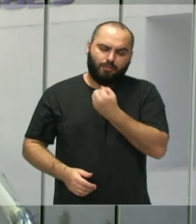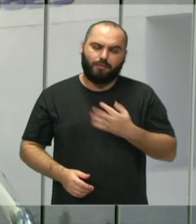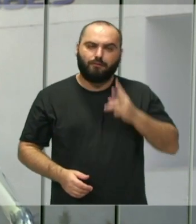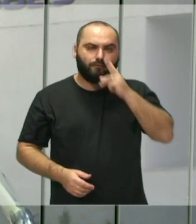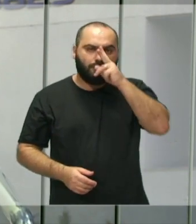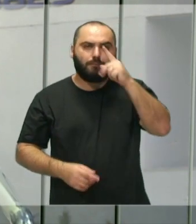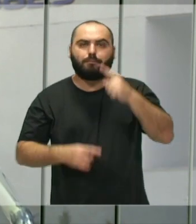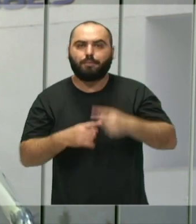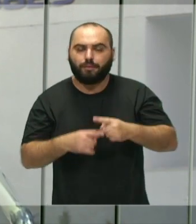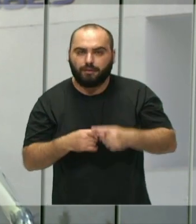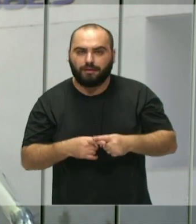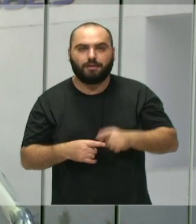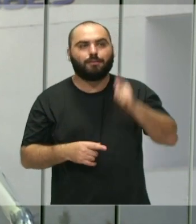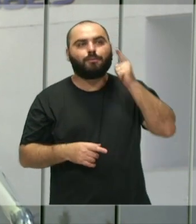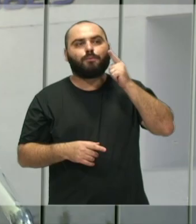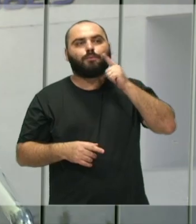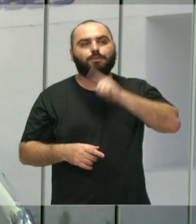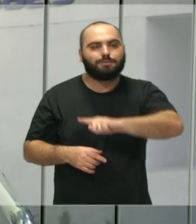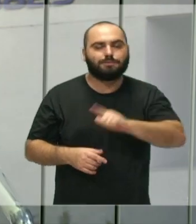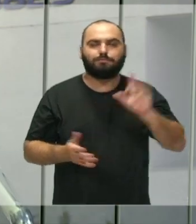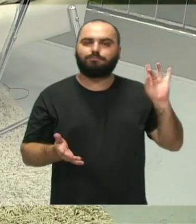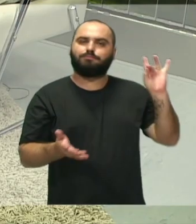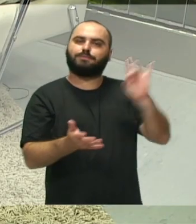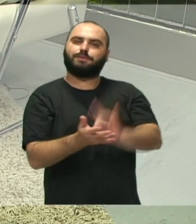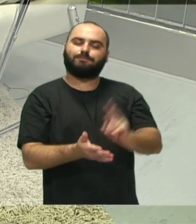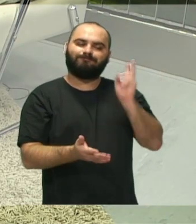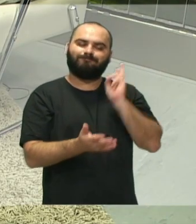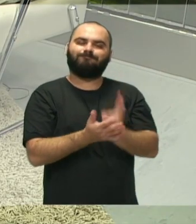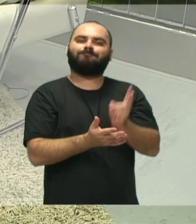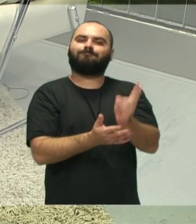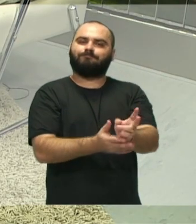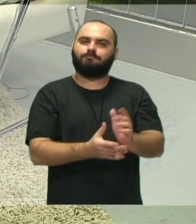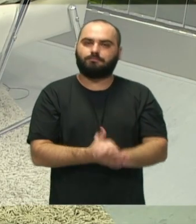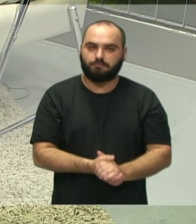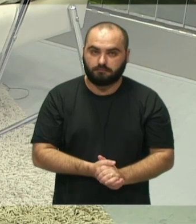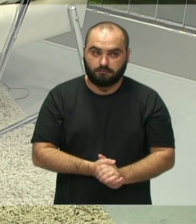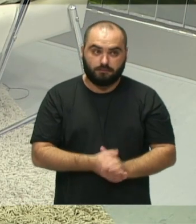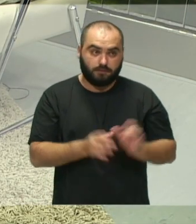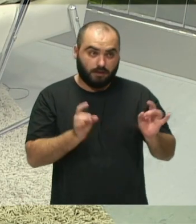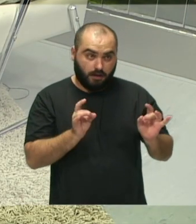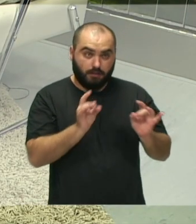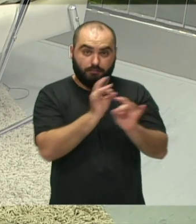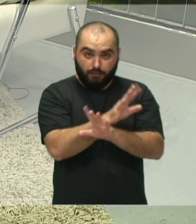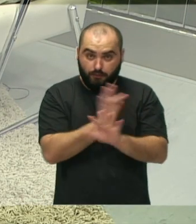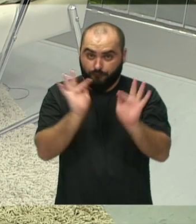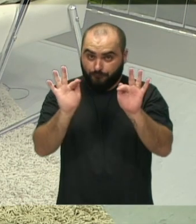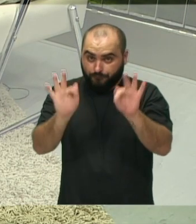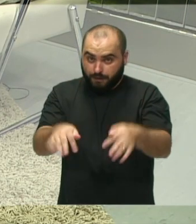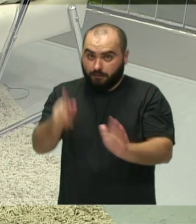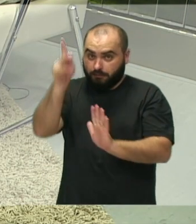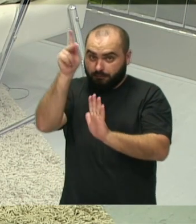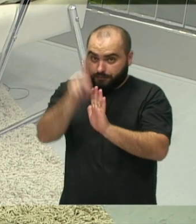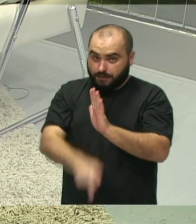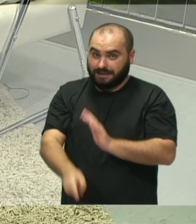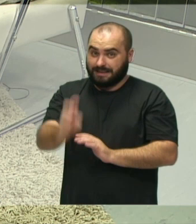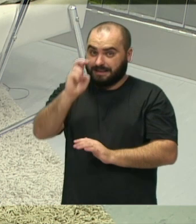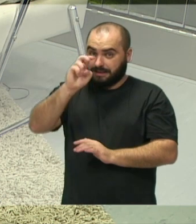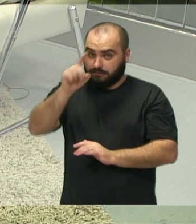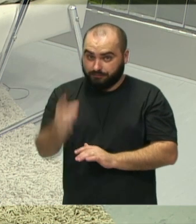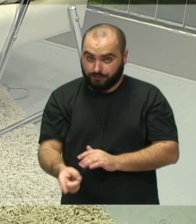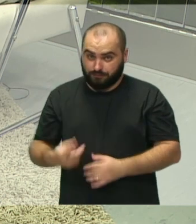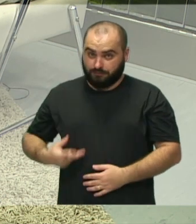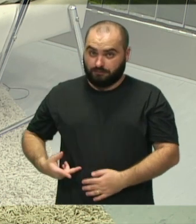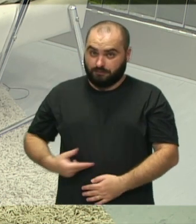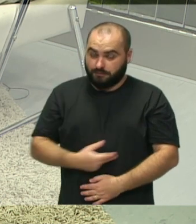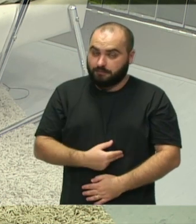Para poder fazer essa ação em massa e depois dar continuidade. Então, logo após o fim do projeto desses 5.000 castrações, vem